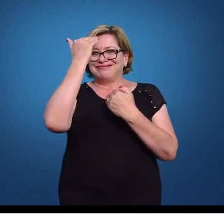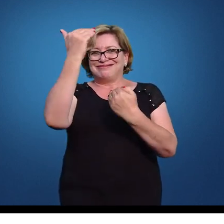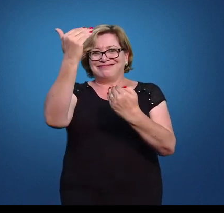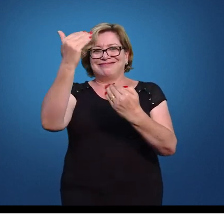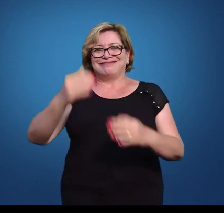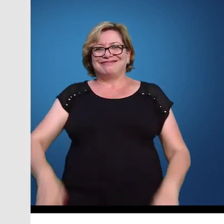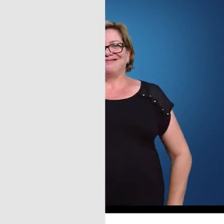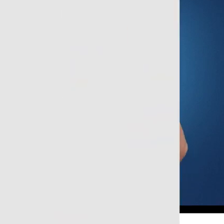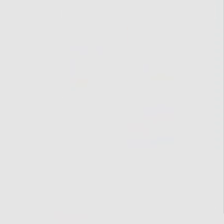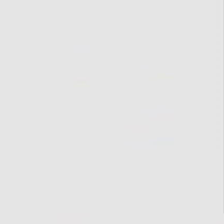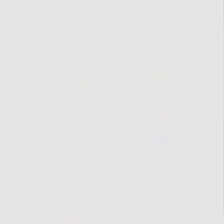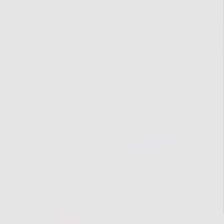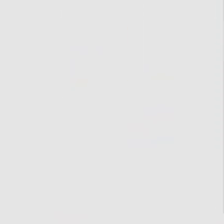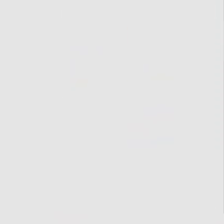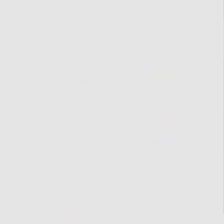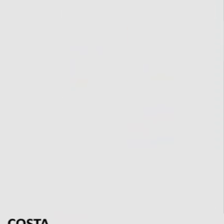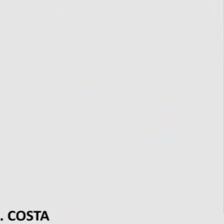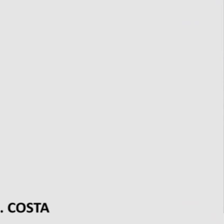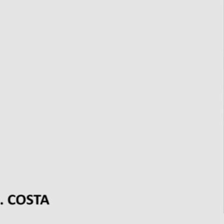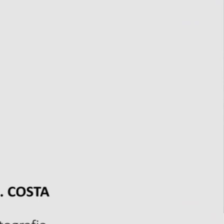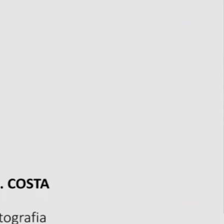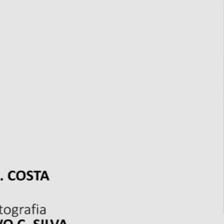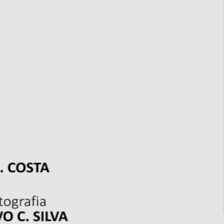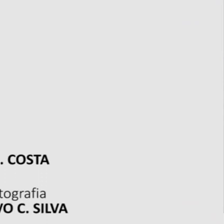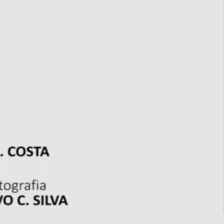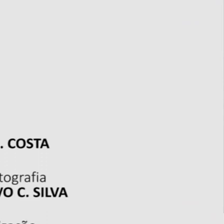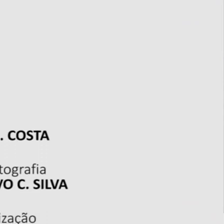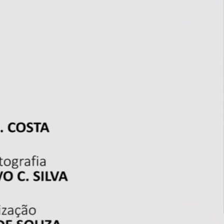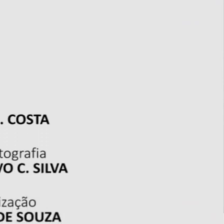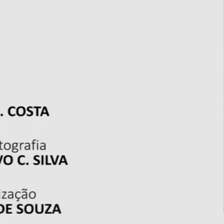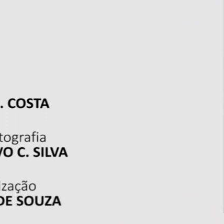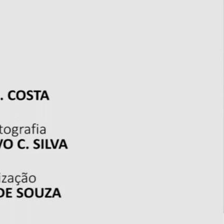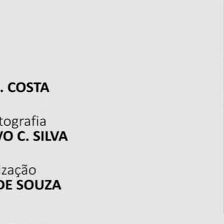Música Música